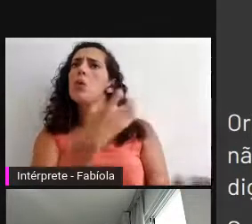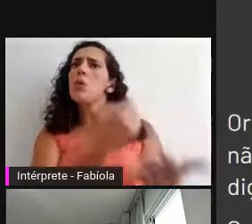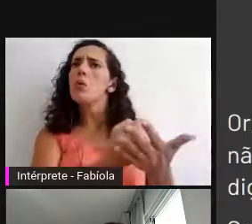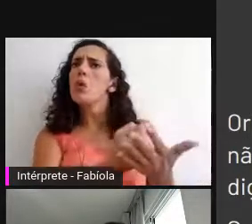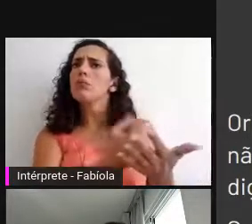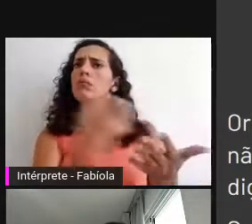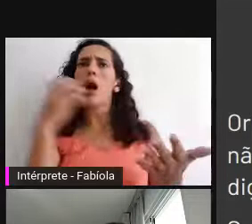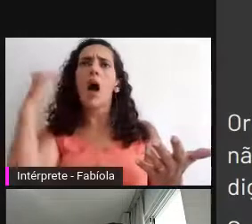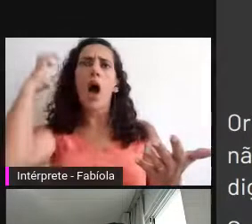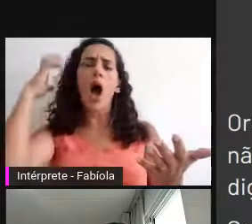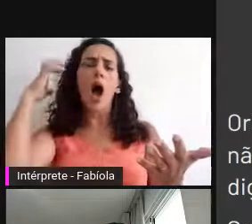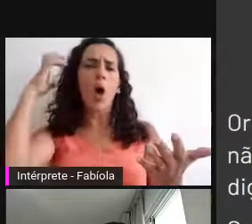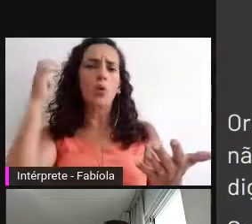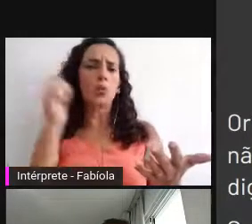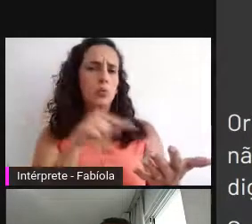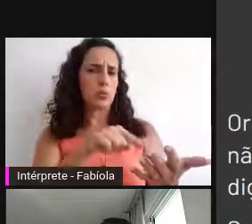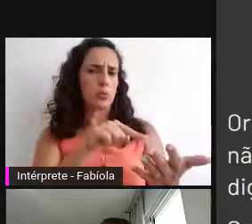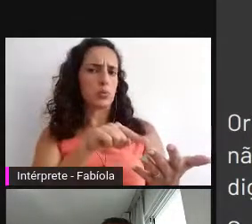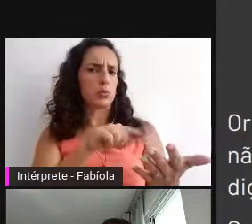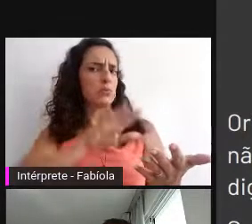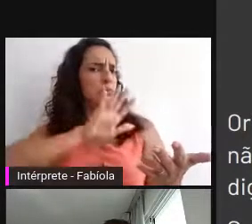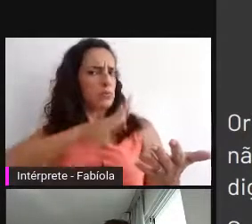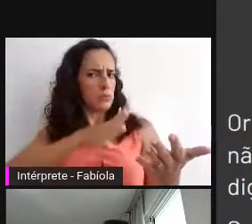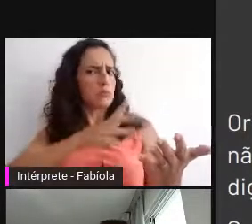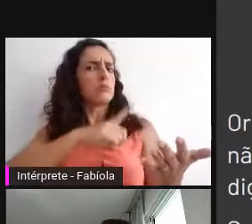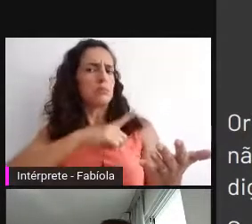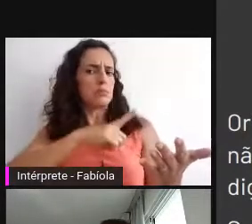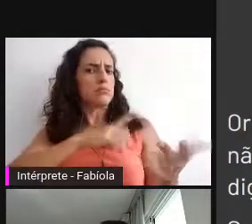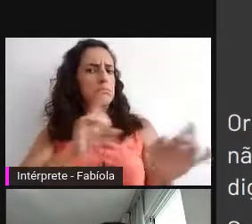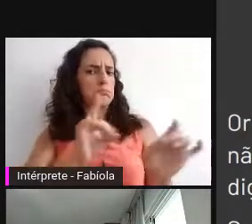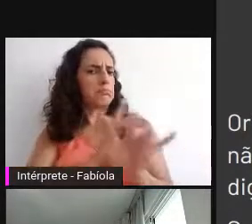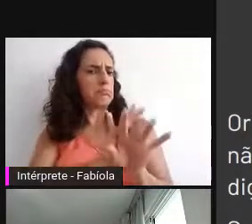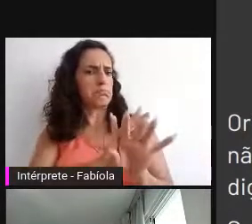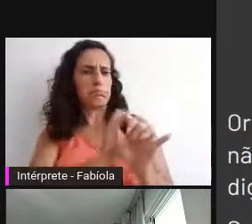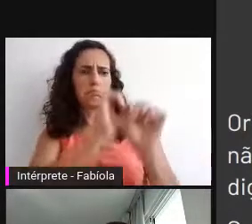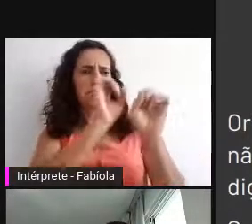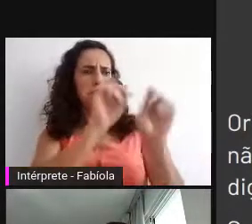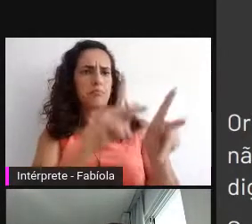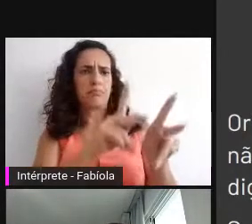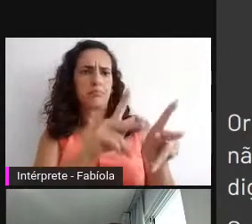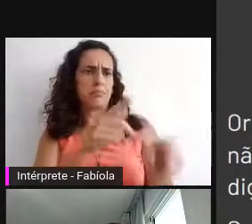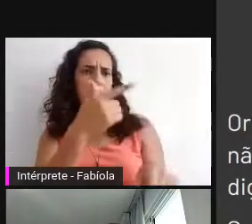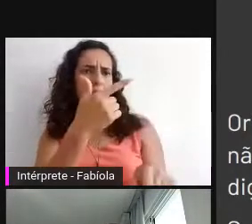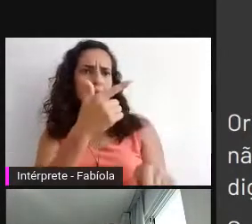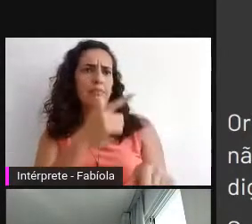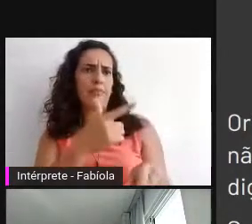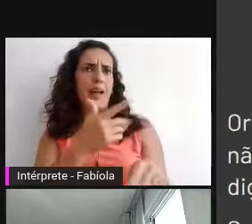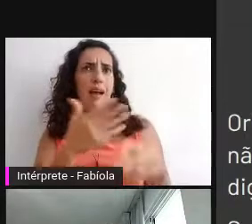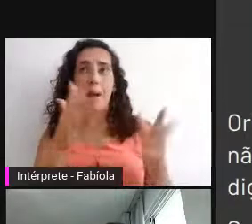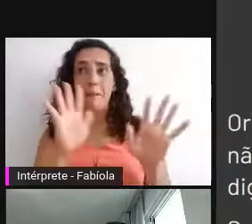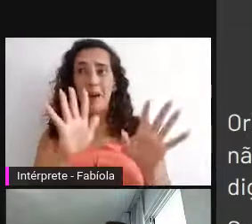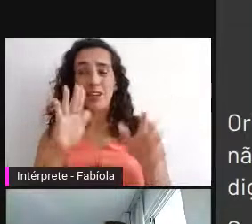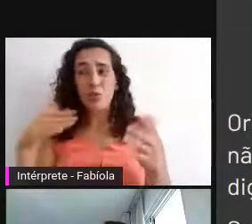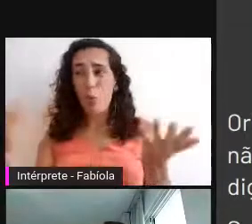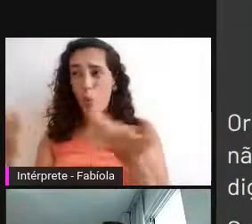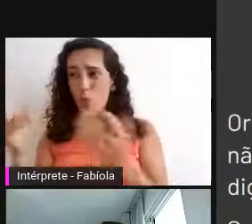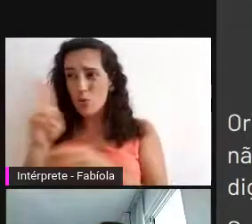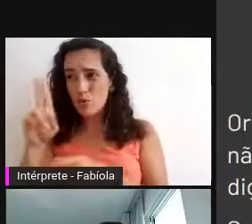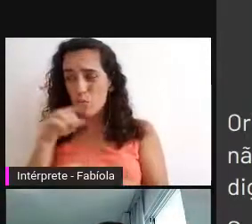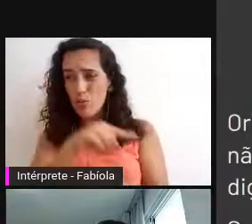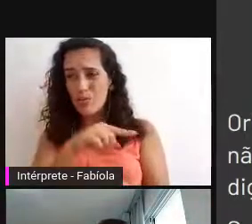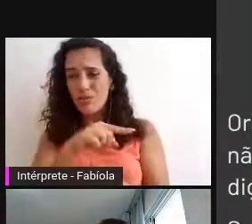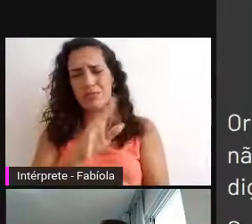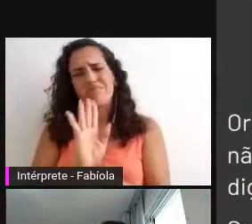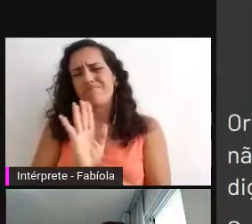esse formato é um formato que já está legado, já morreu, já não é um formato atual. E a preservação digital